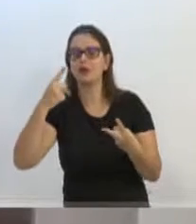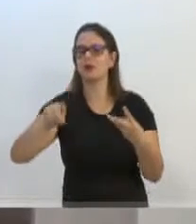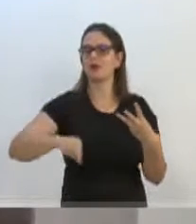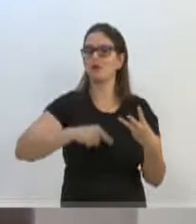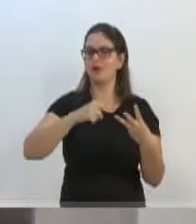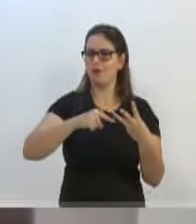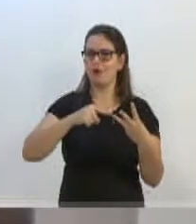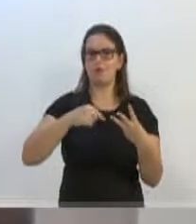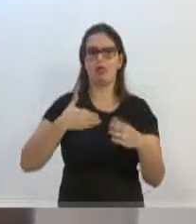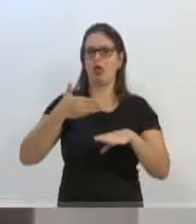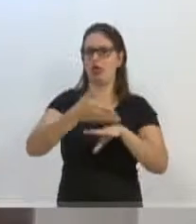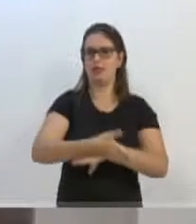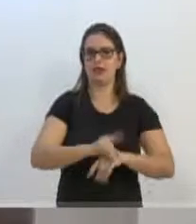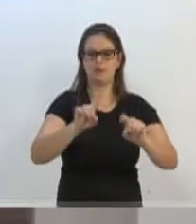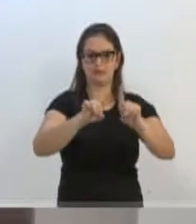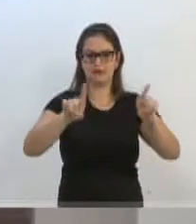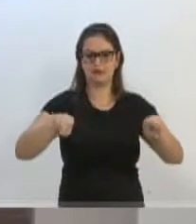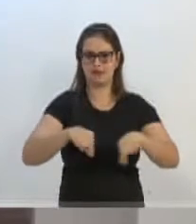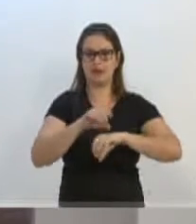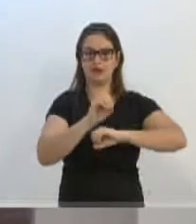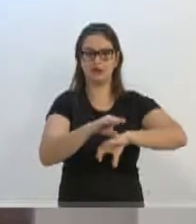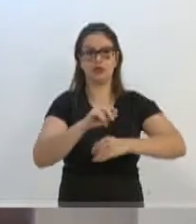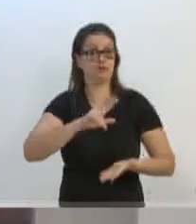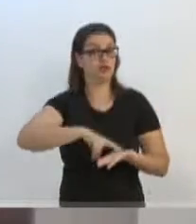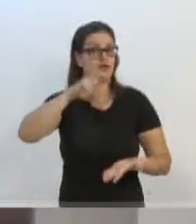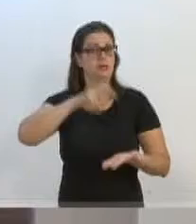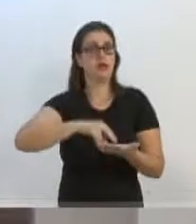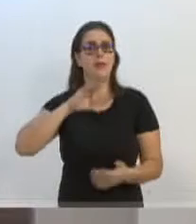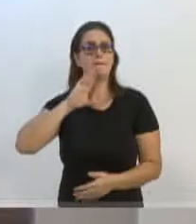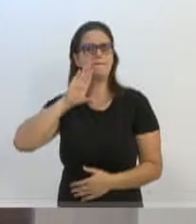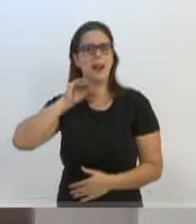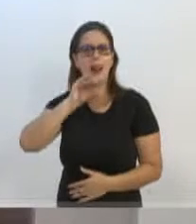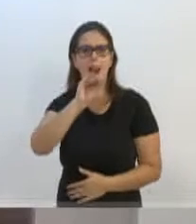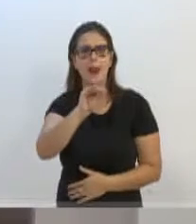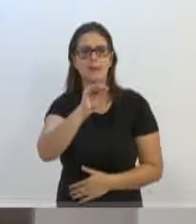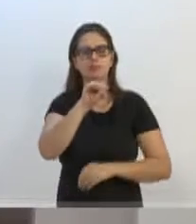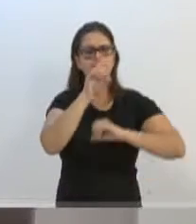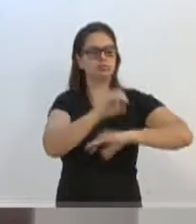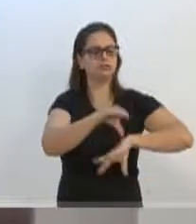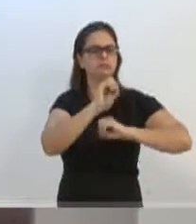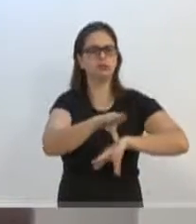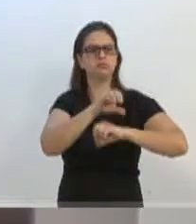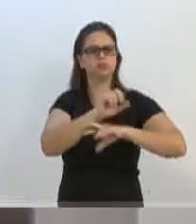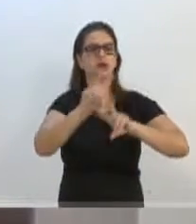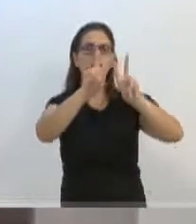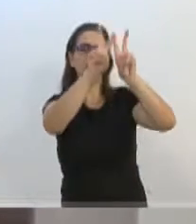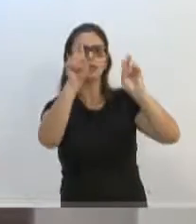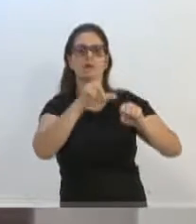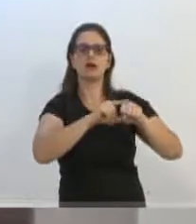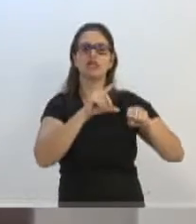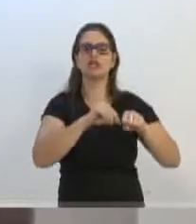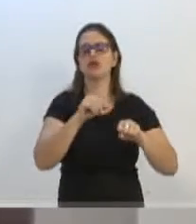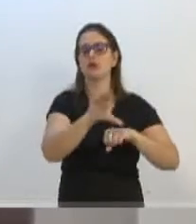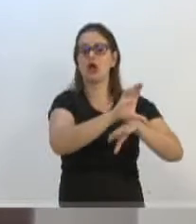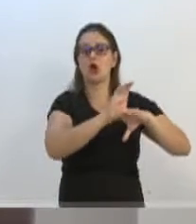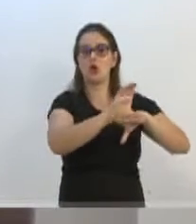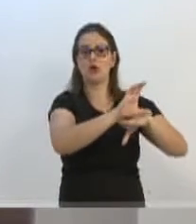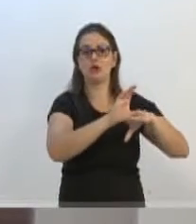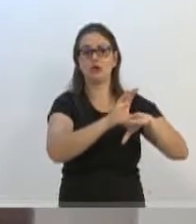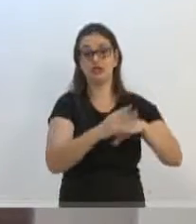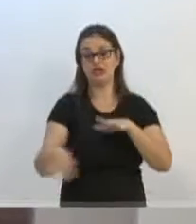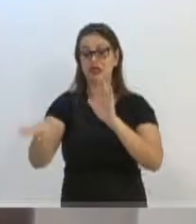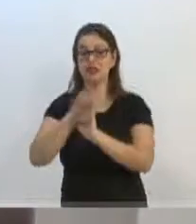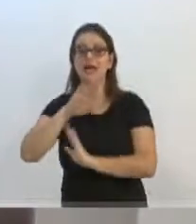para não entrar em uma sala de aula, de manhã, e falar alguma coisa, e lecionar para os alunos sobre determinado artigo na Constituição, e chegar no